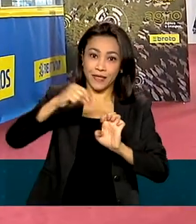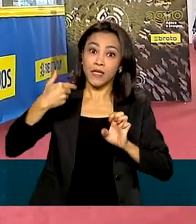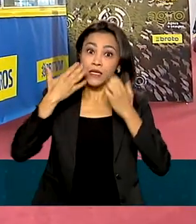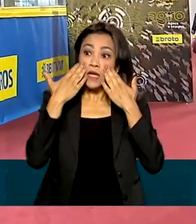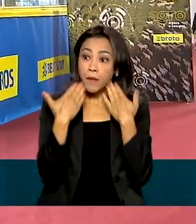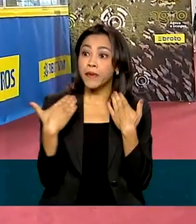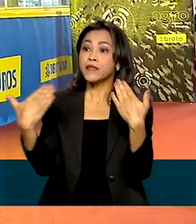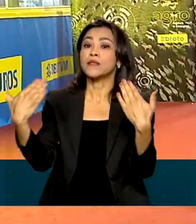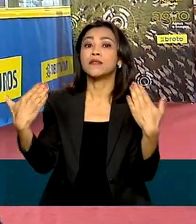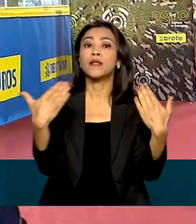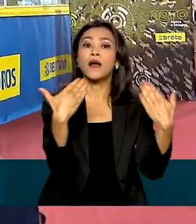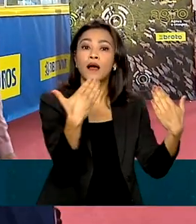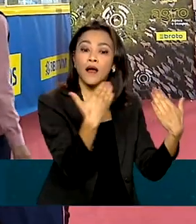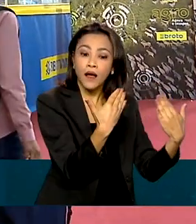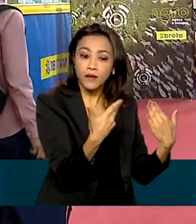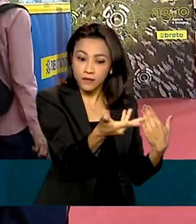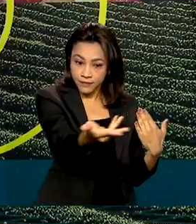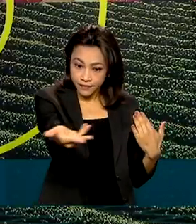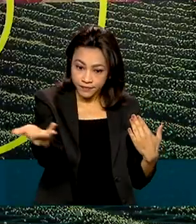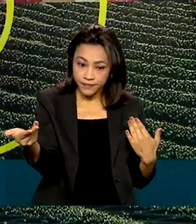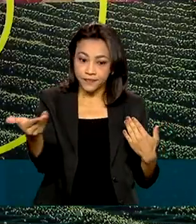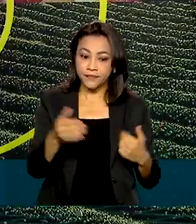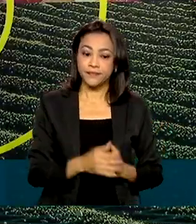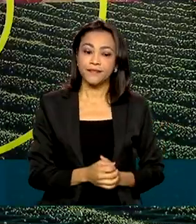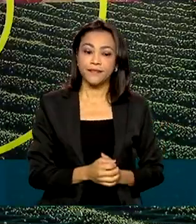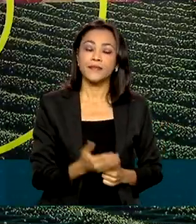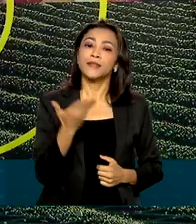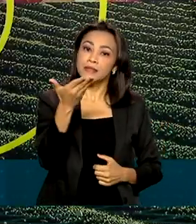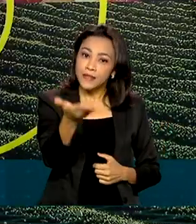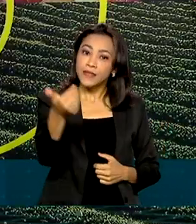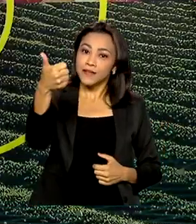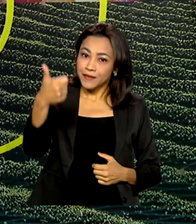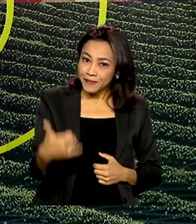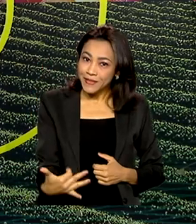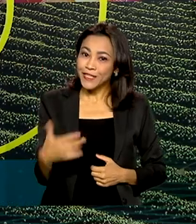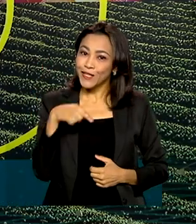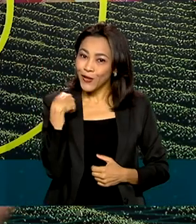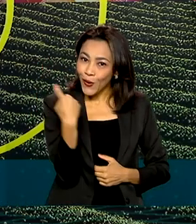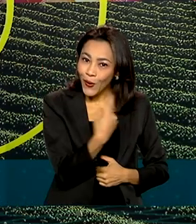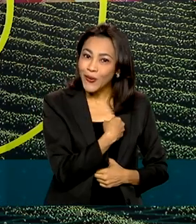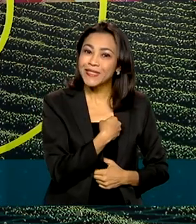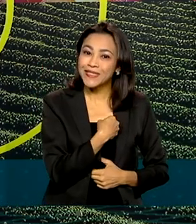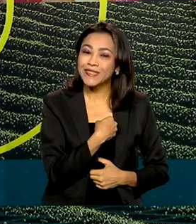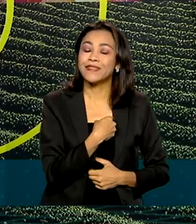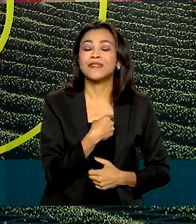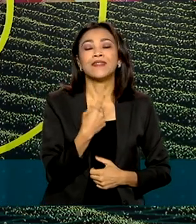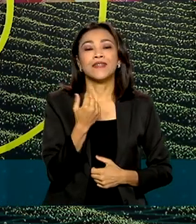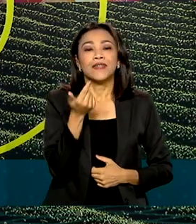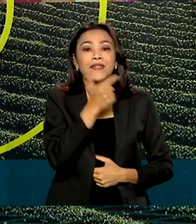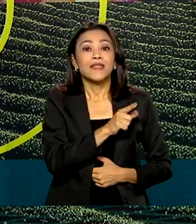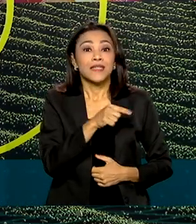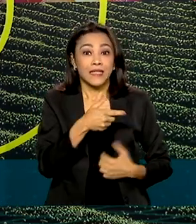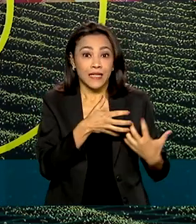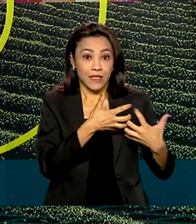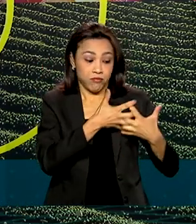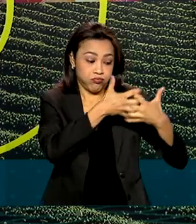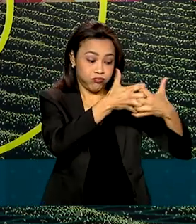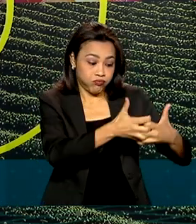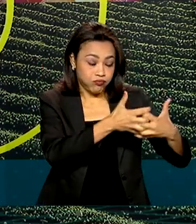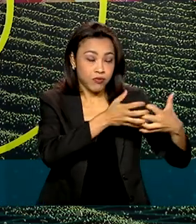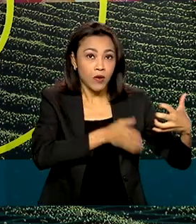apresentado no Circuito Agro do Banco do Brasil. Literalmente, nós pegamos carona na carreta agro. Carreta agro